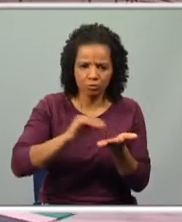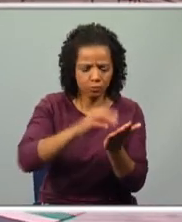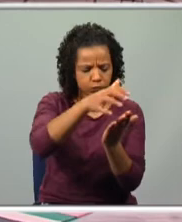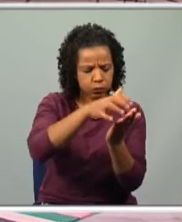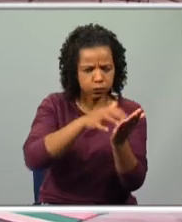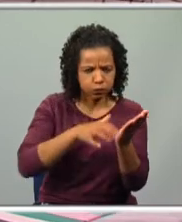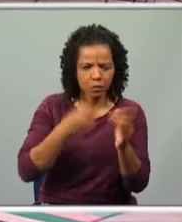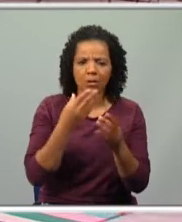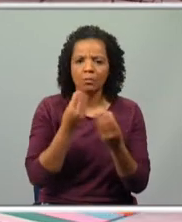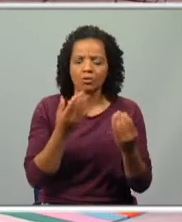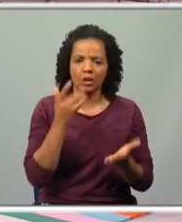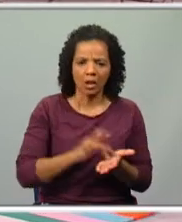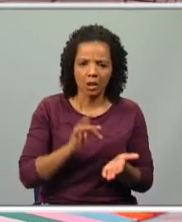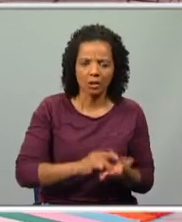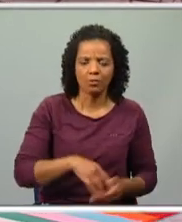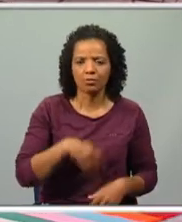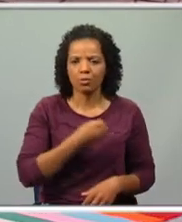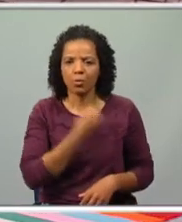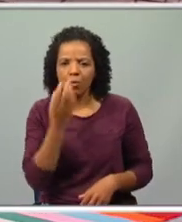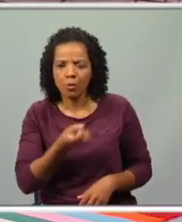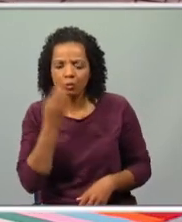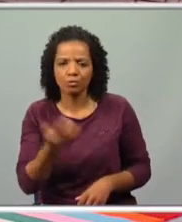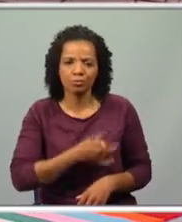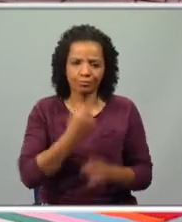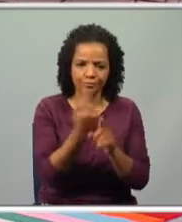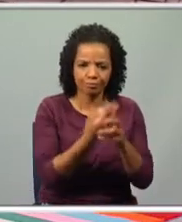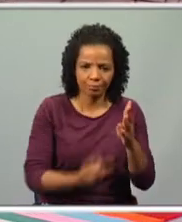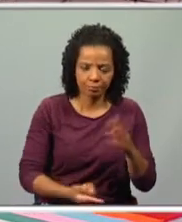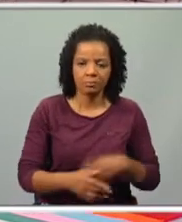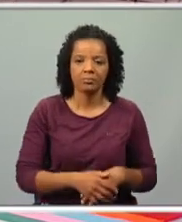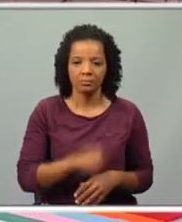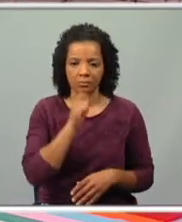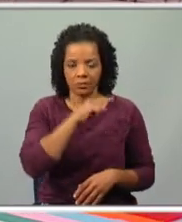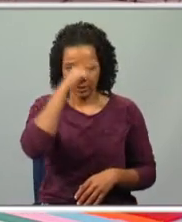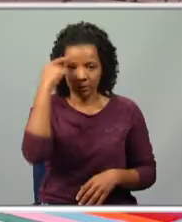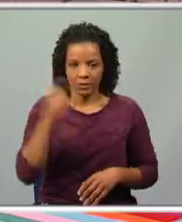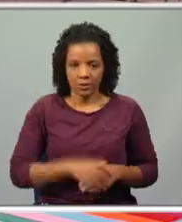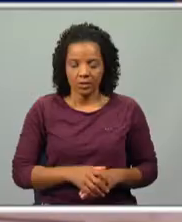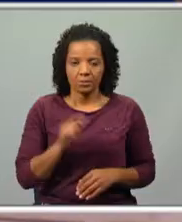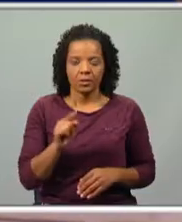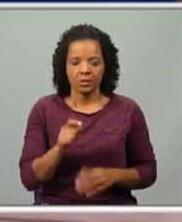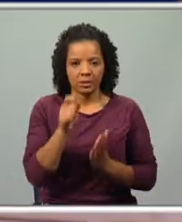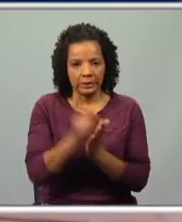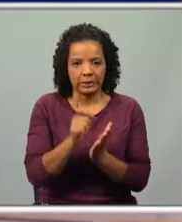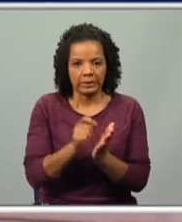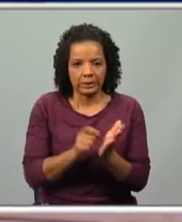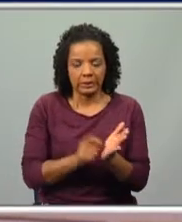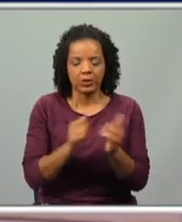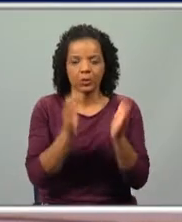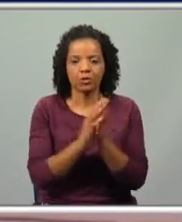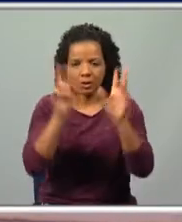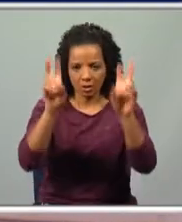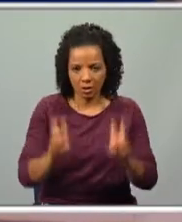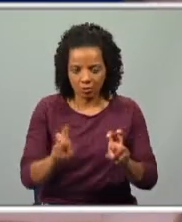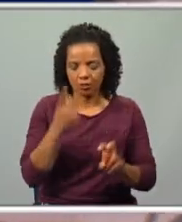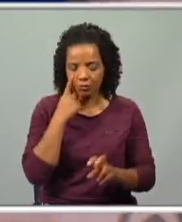Escreveu muitas obras, romances, contos e deve ter sido um bocadinho difícil para ti registar todos os títulos.